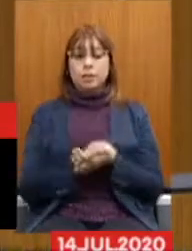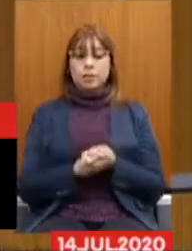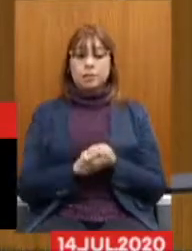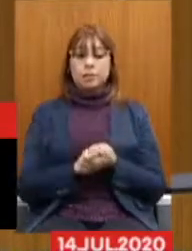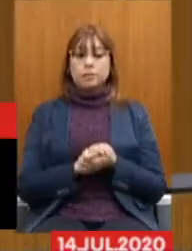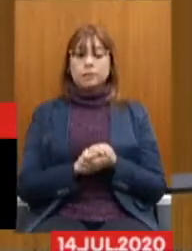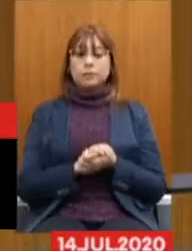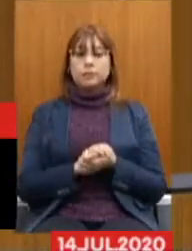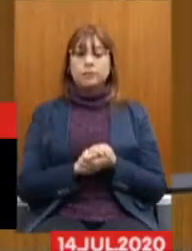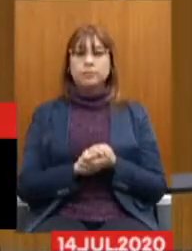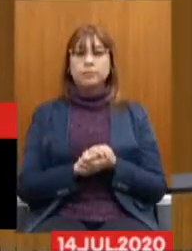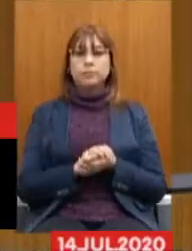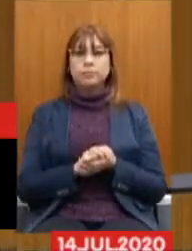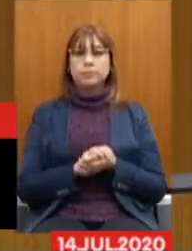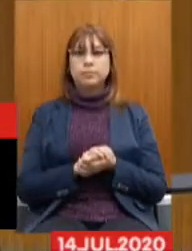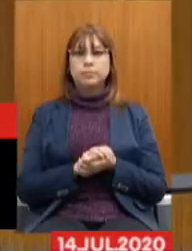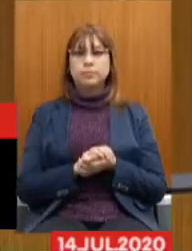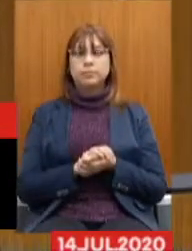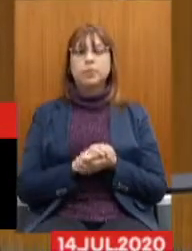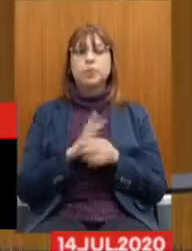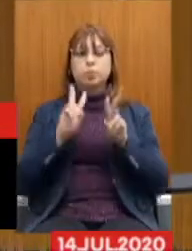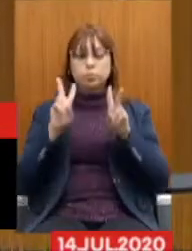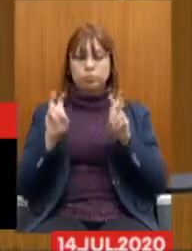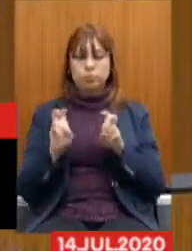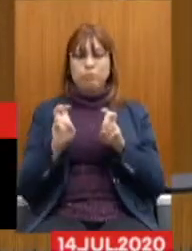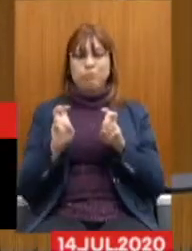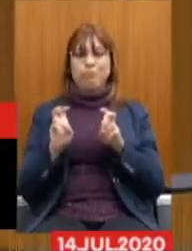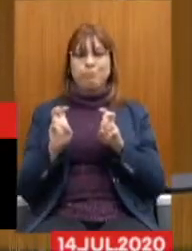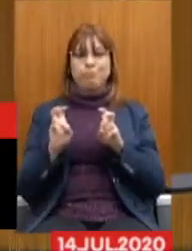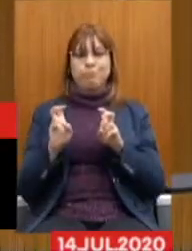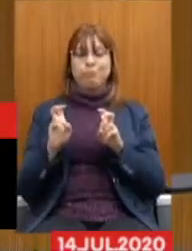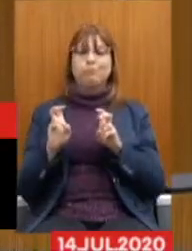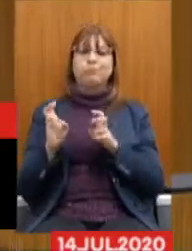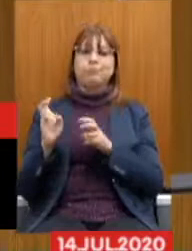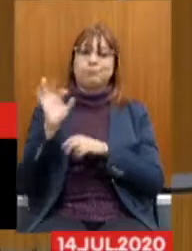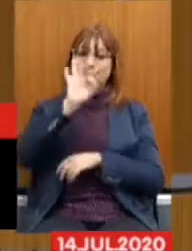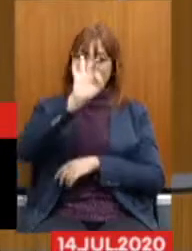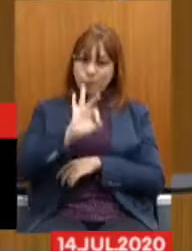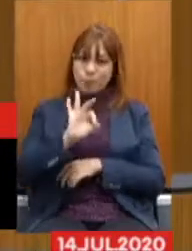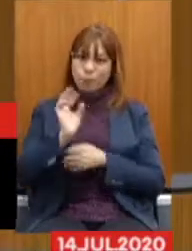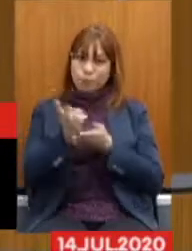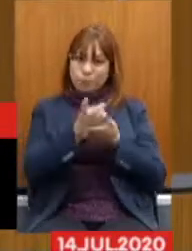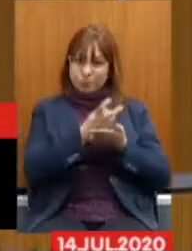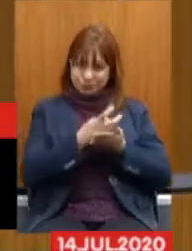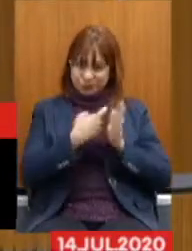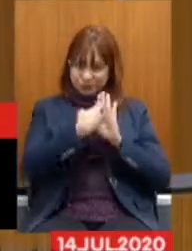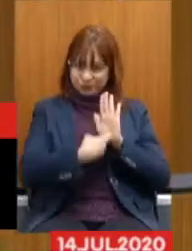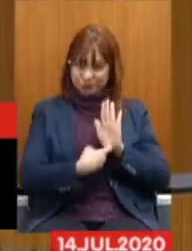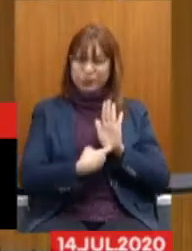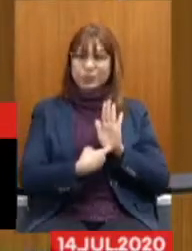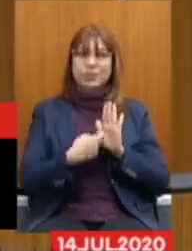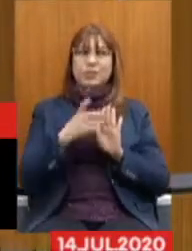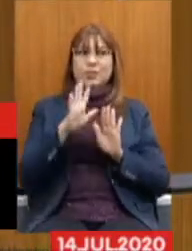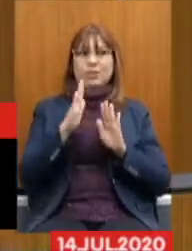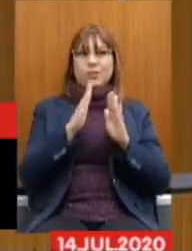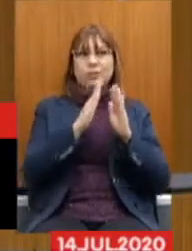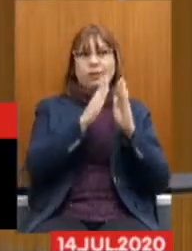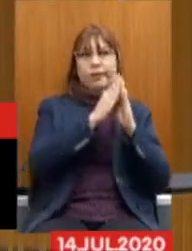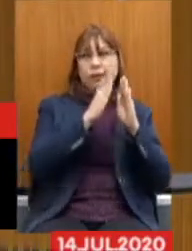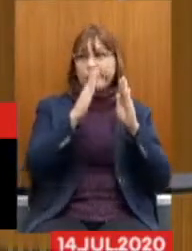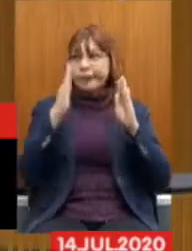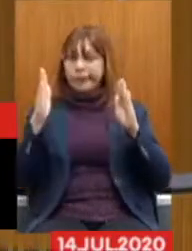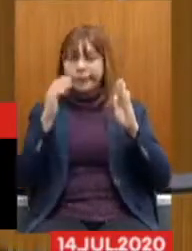das alíquotas, da forma como foi apresentada entre 13% e